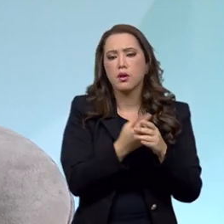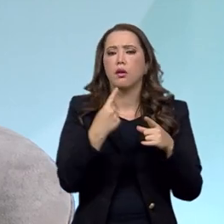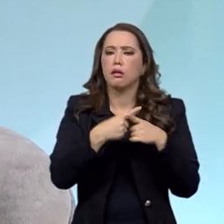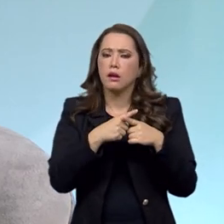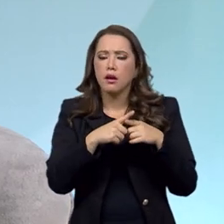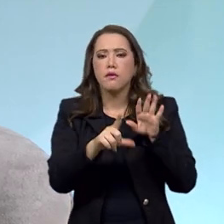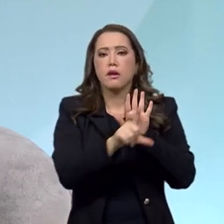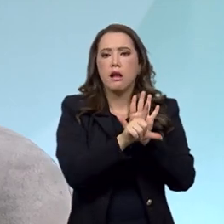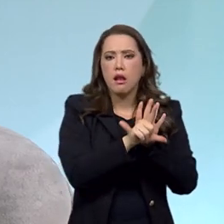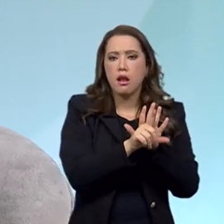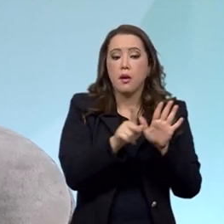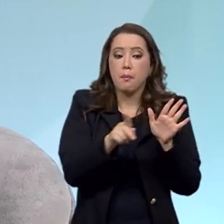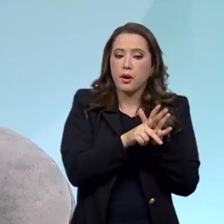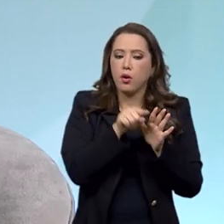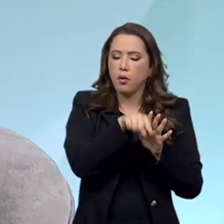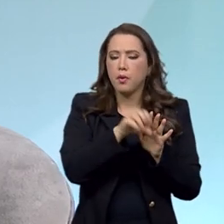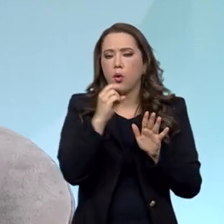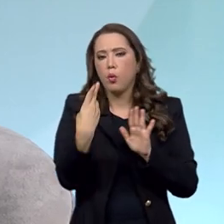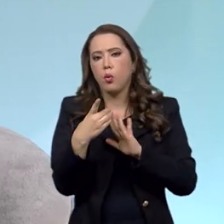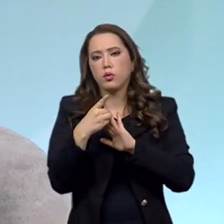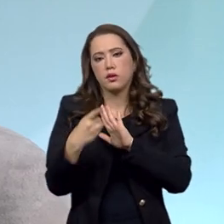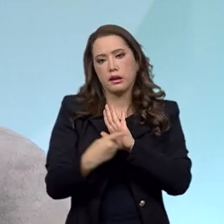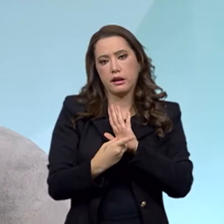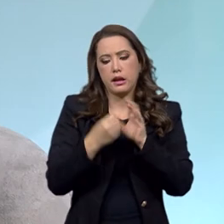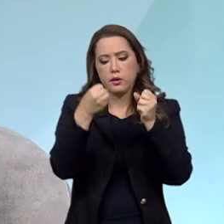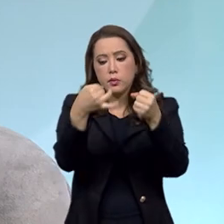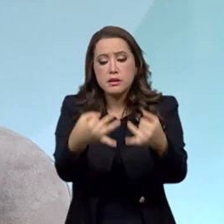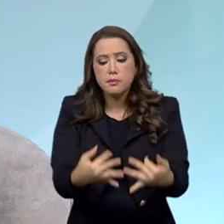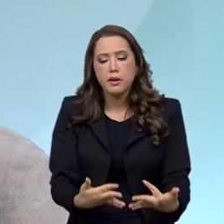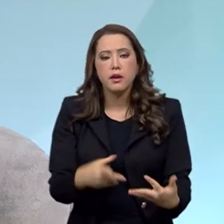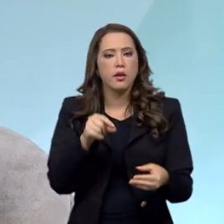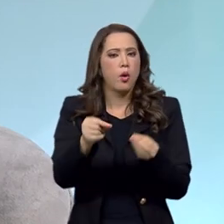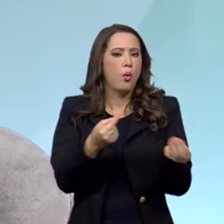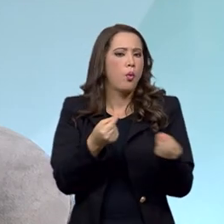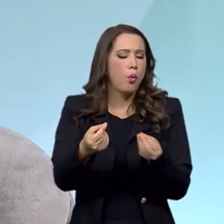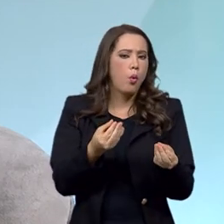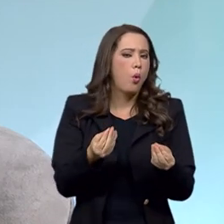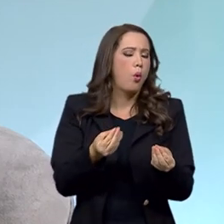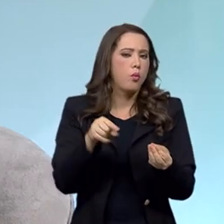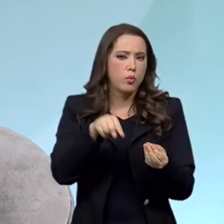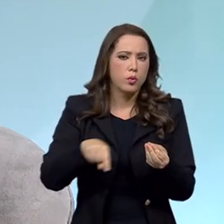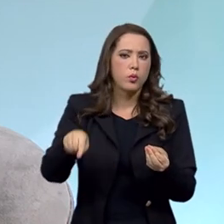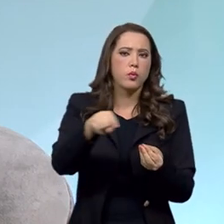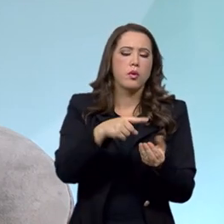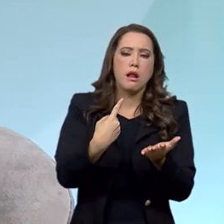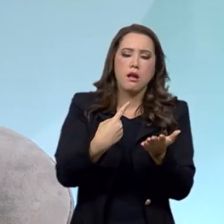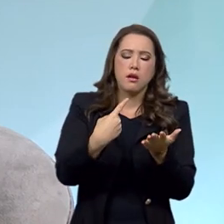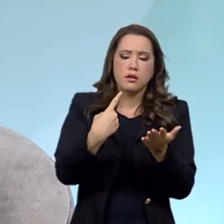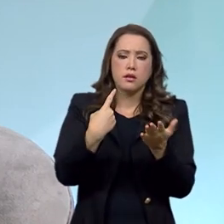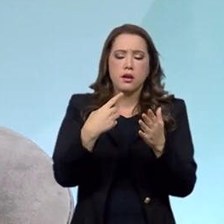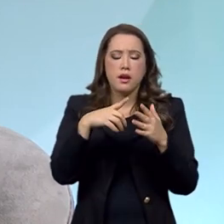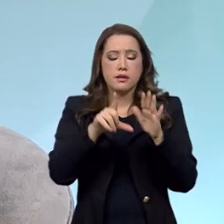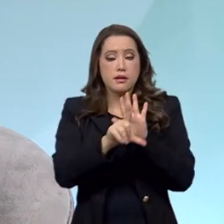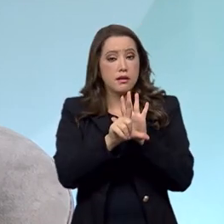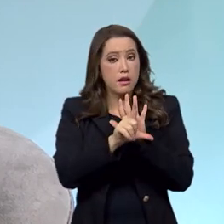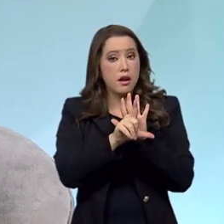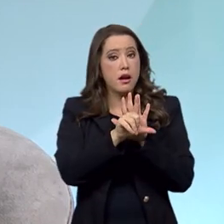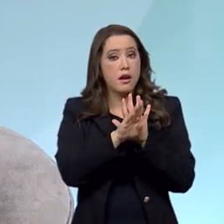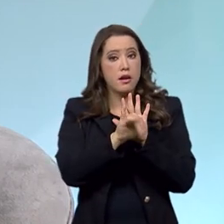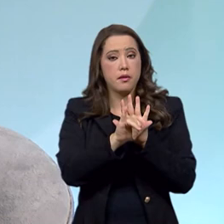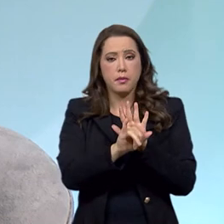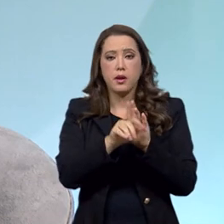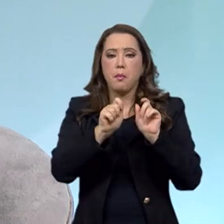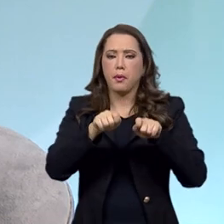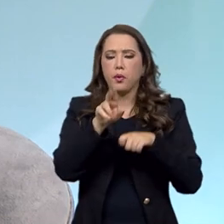através da expedição de decretos que esclarecem como os dispositivos da Lei Brasileira de Inclusão vão ser aplicados.